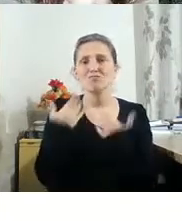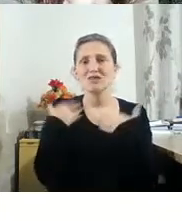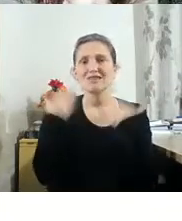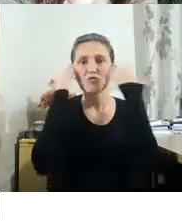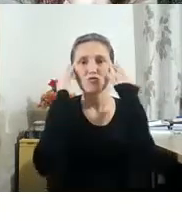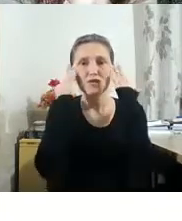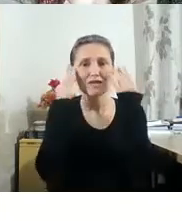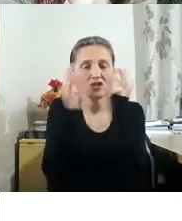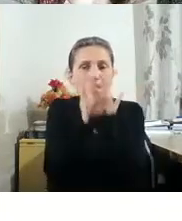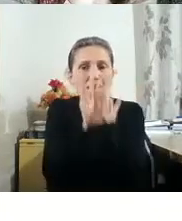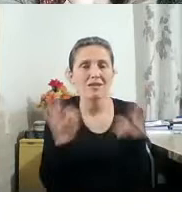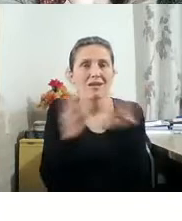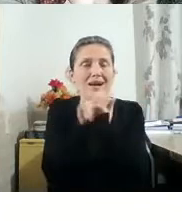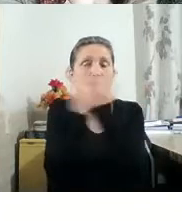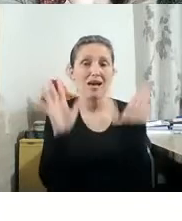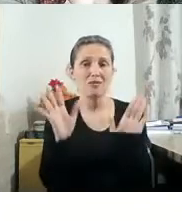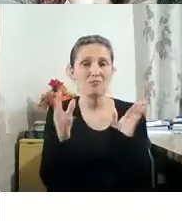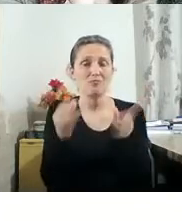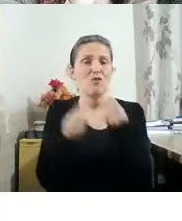não se entendia, porque,